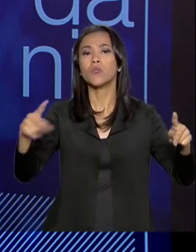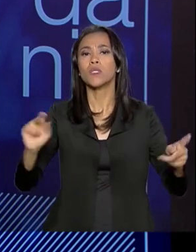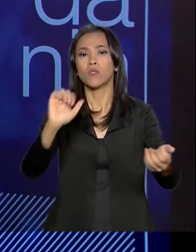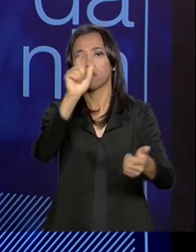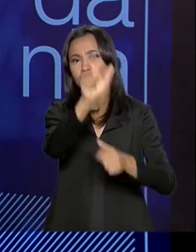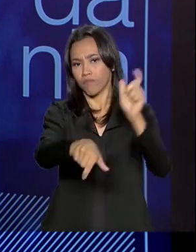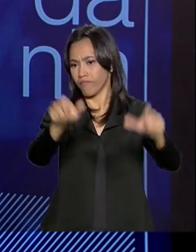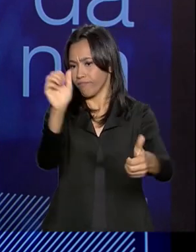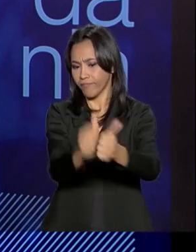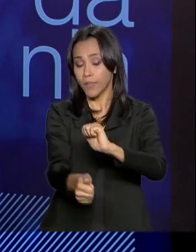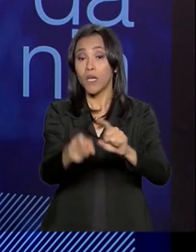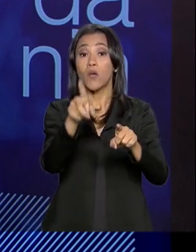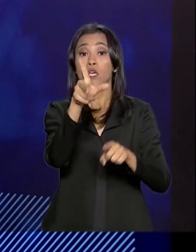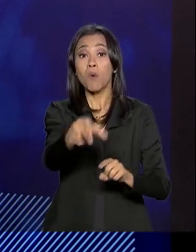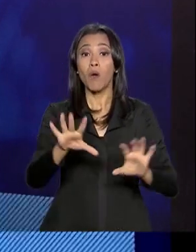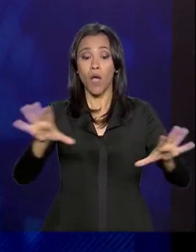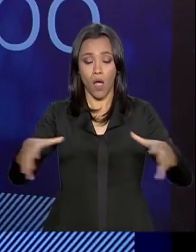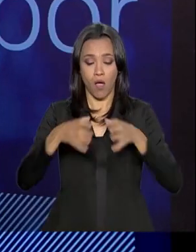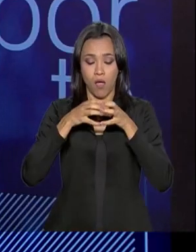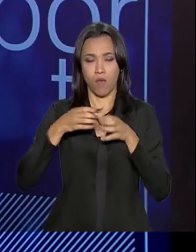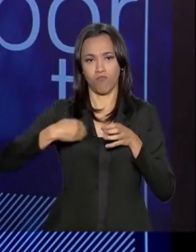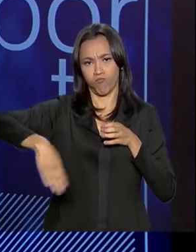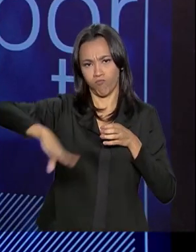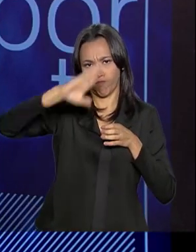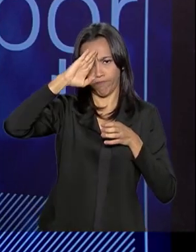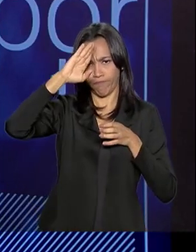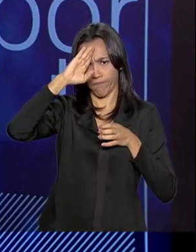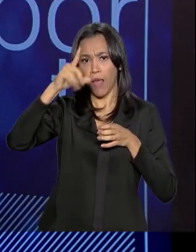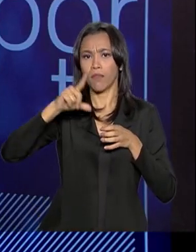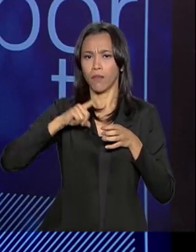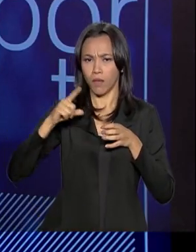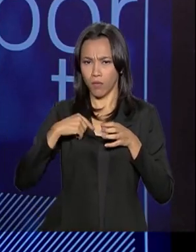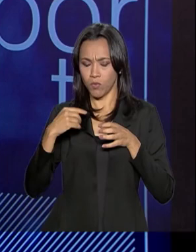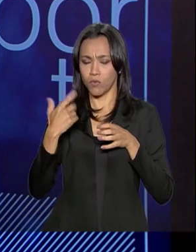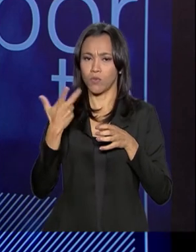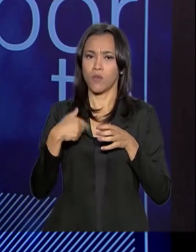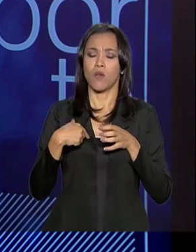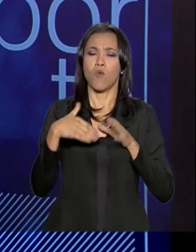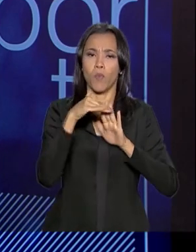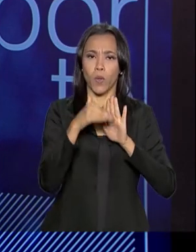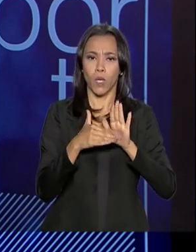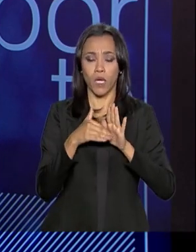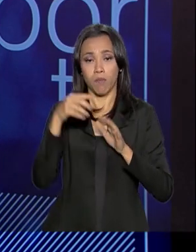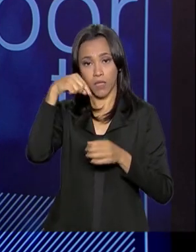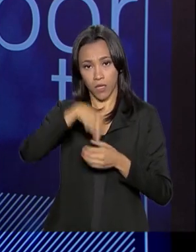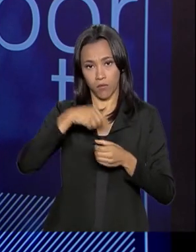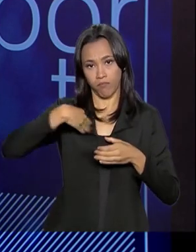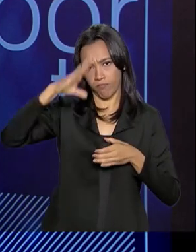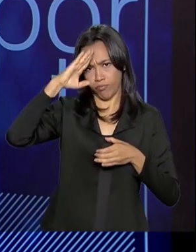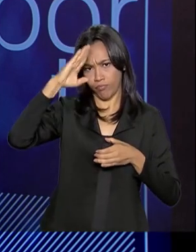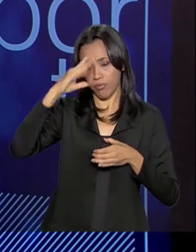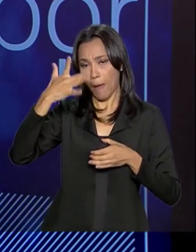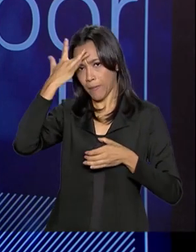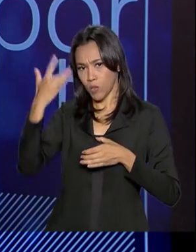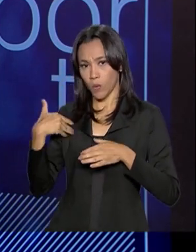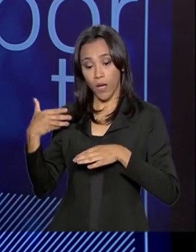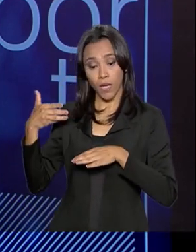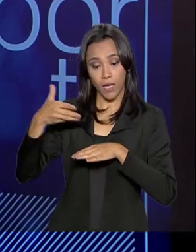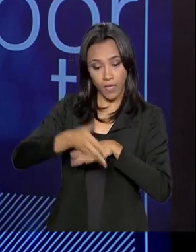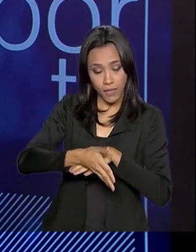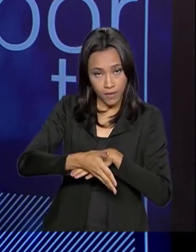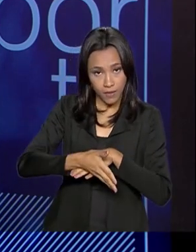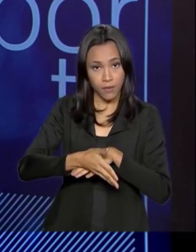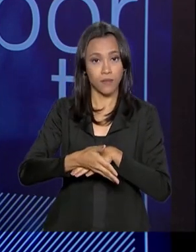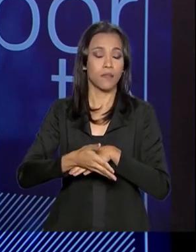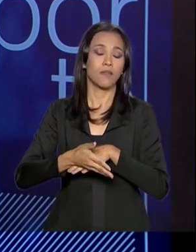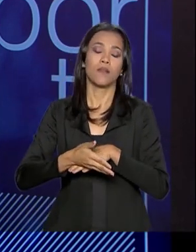dentro das Forças Armadas. Nós temos hoje um programa de alto rendimento nas Forças Armadas, onde o atleta entra nas Forças Armadas,